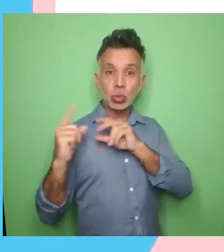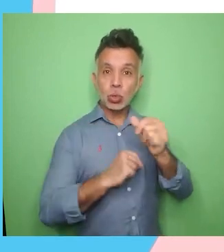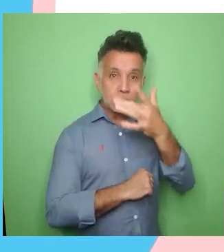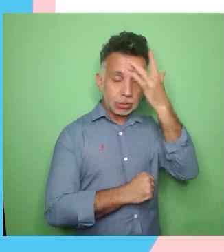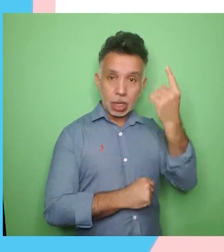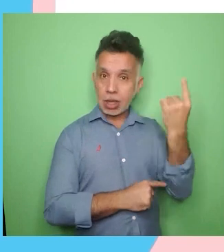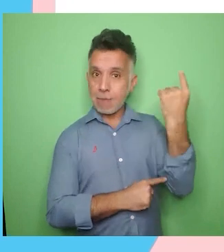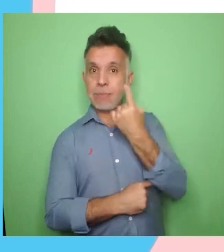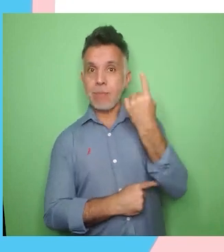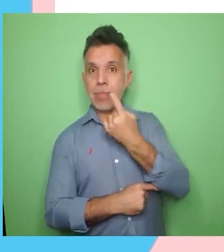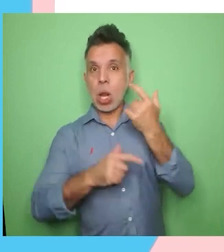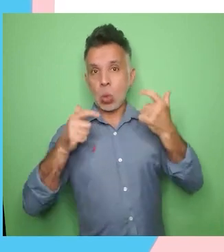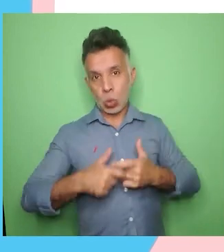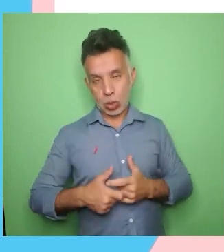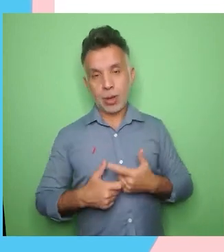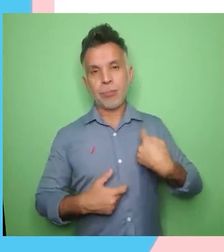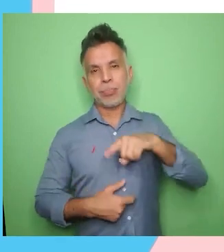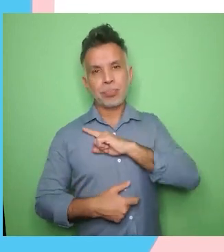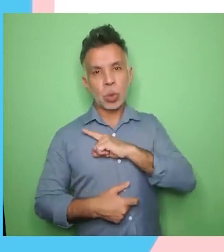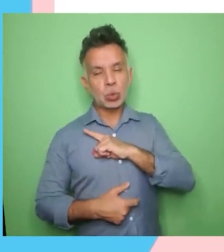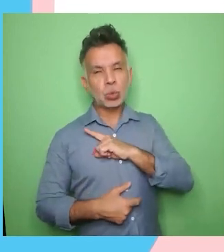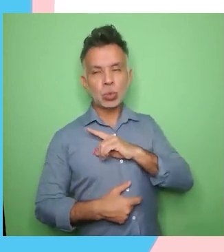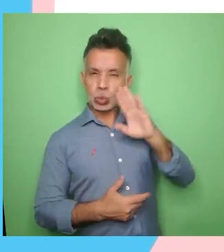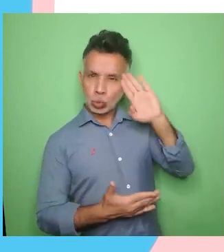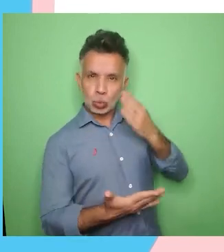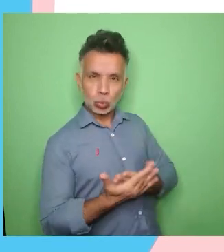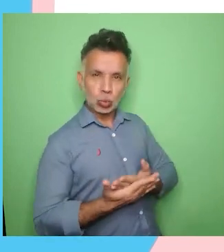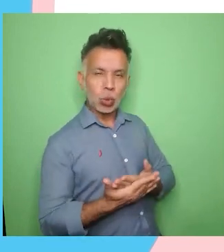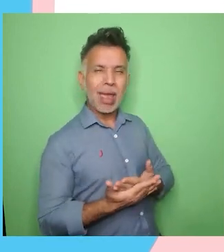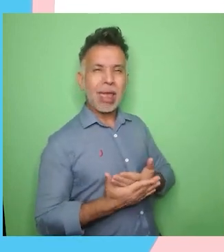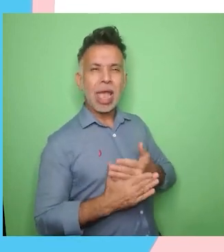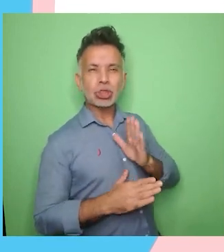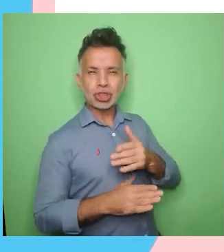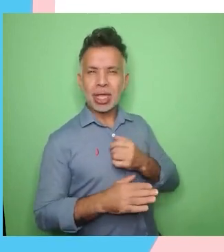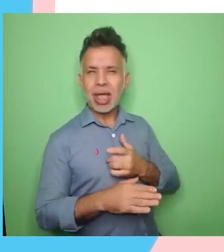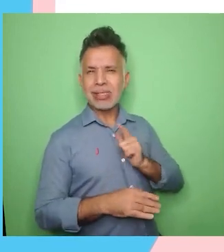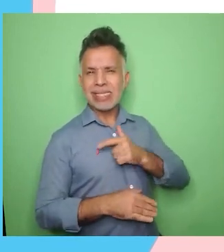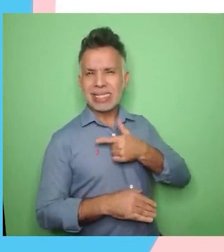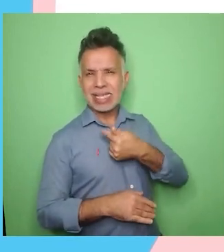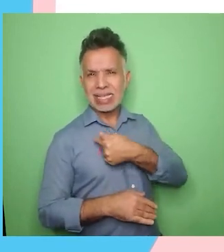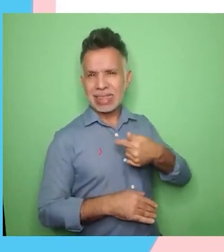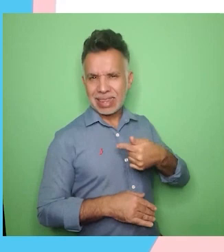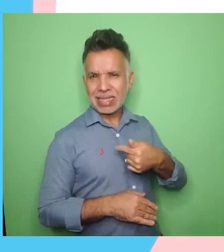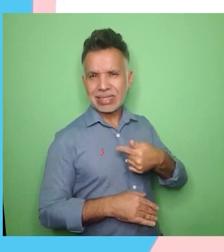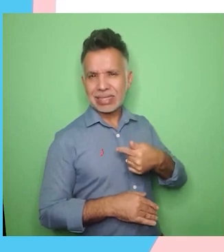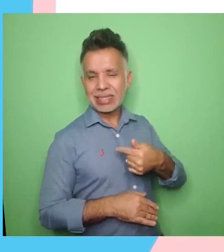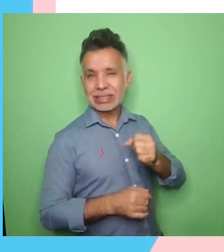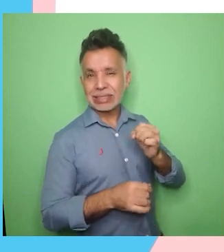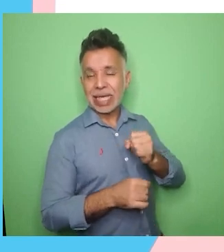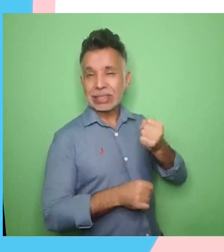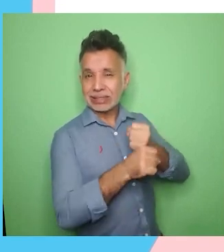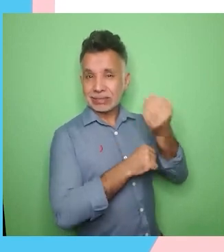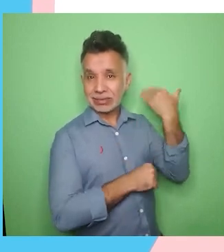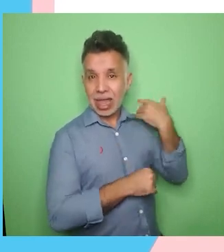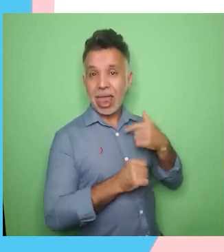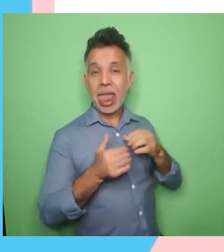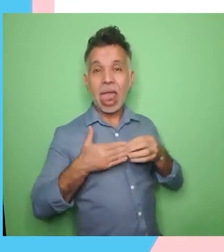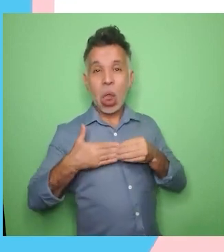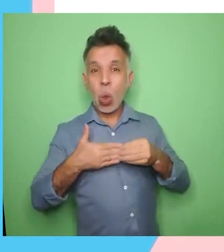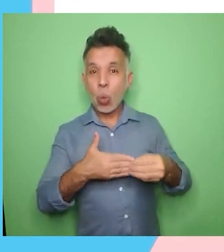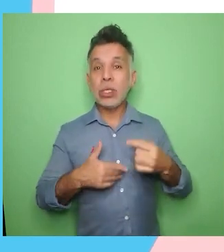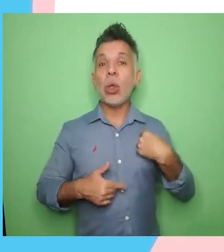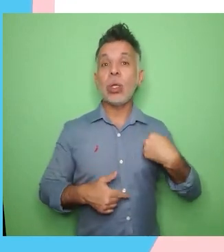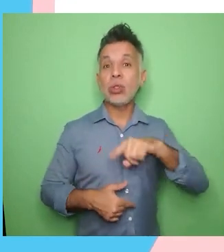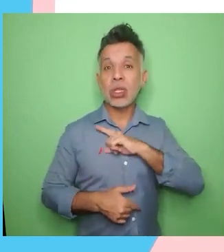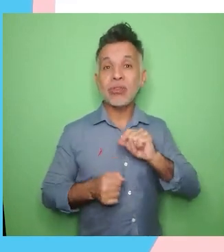77 anos, é um guia das nossas atitudes e valores, do que fazemos como empresa, mas também do como fazemos. Eu